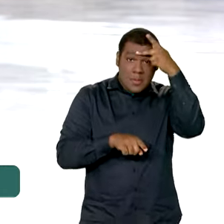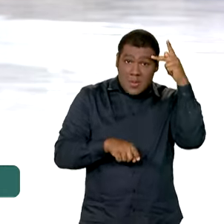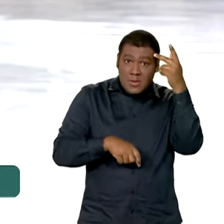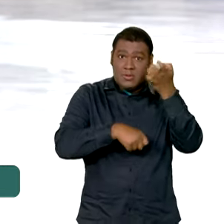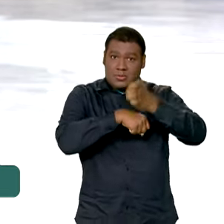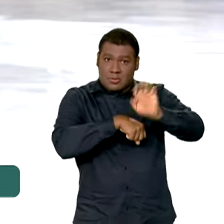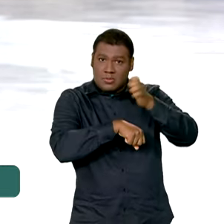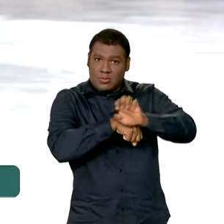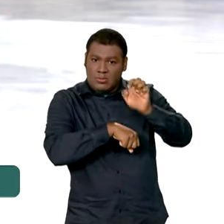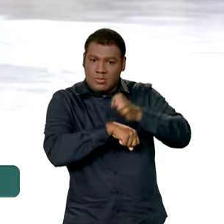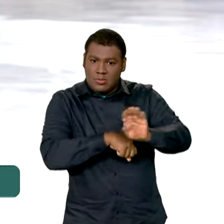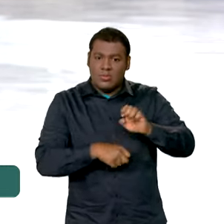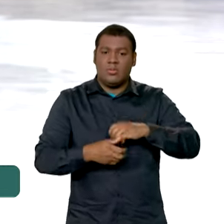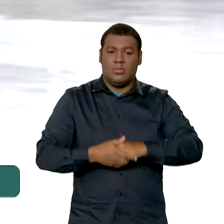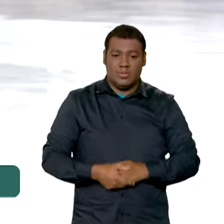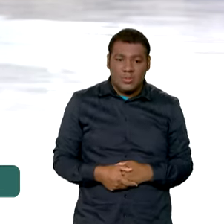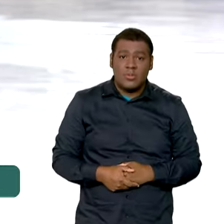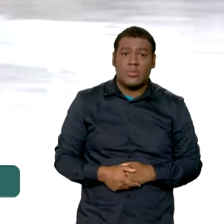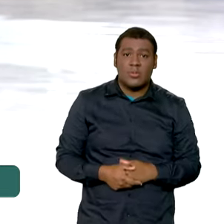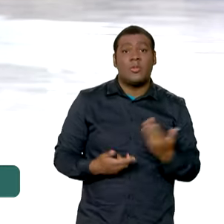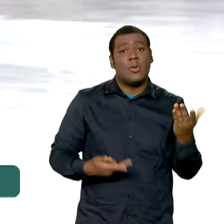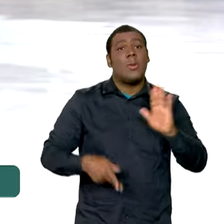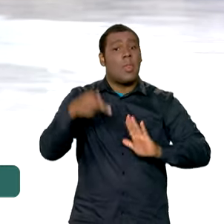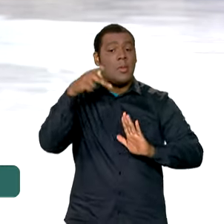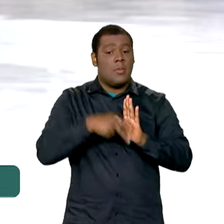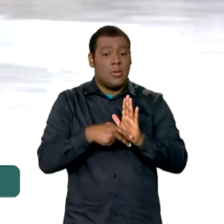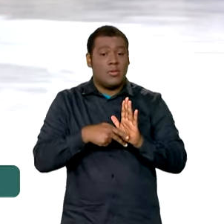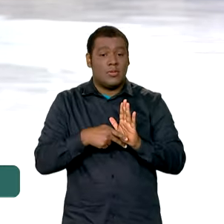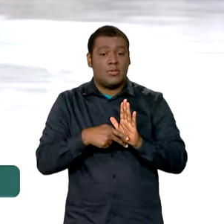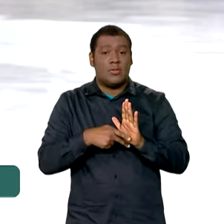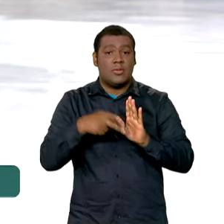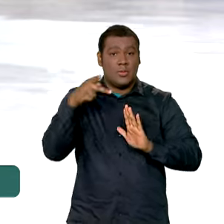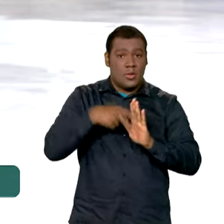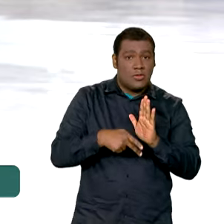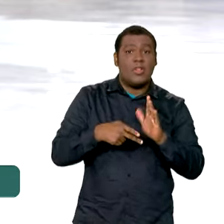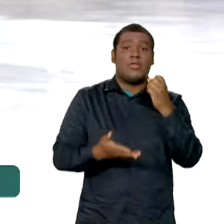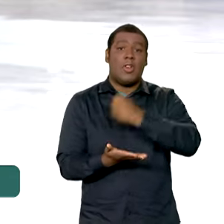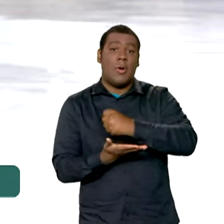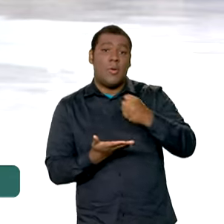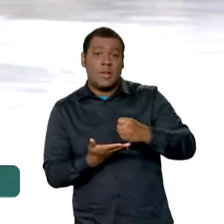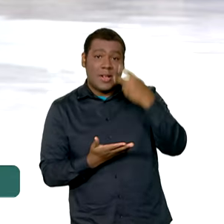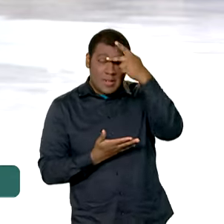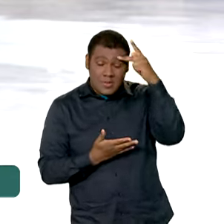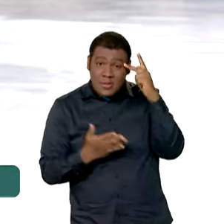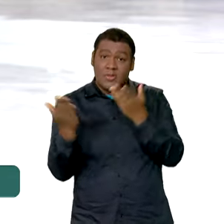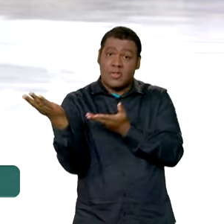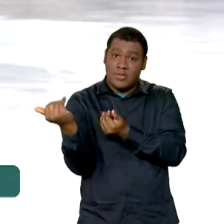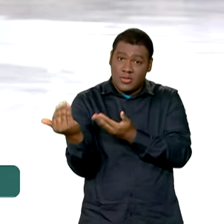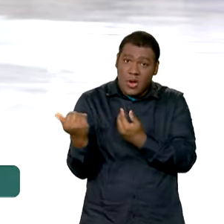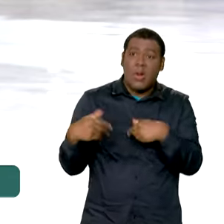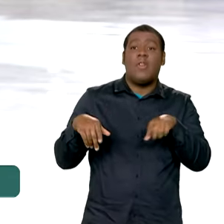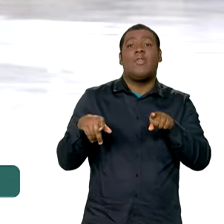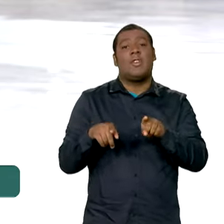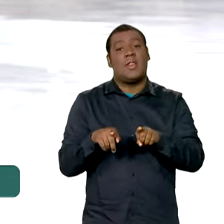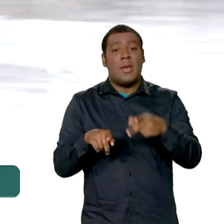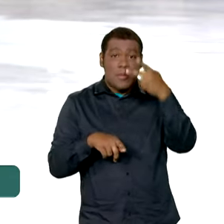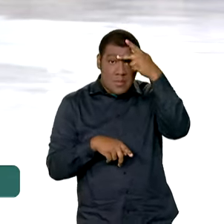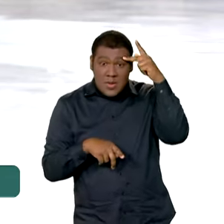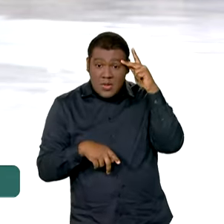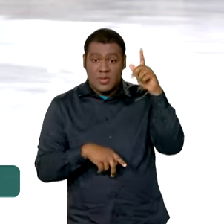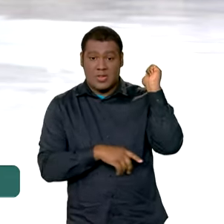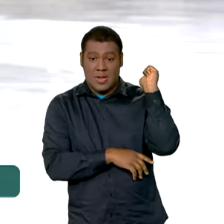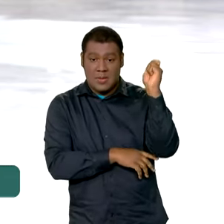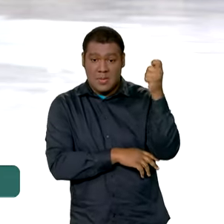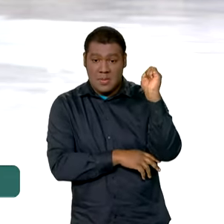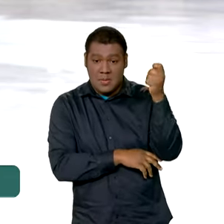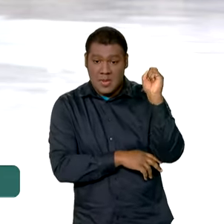e também estão nessa regra, mas que não são contratados por essas empresas, também aqueles pescadores artesanais e também profissionais e